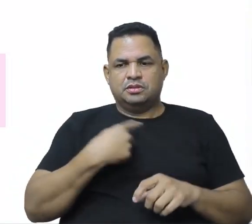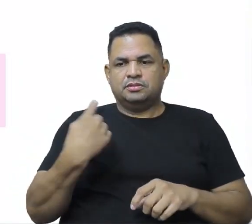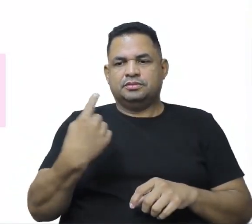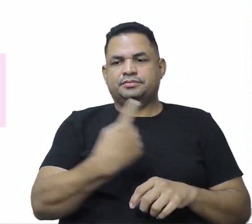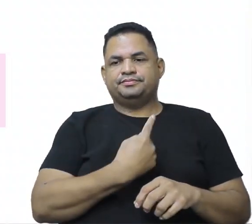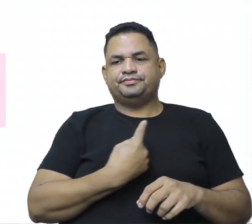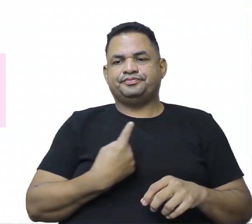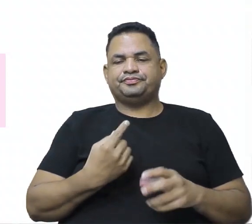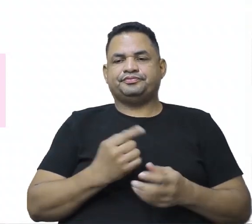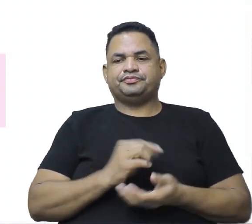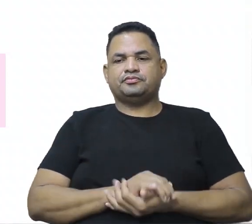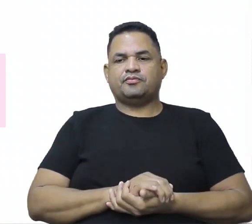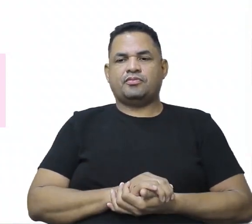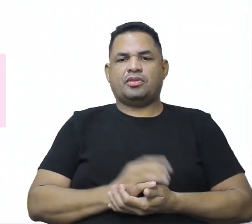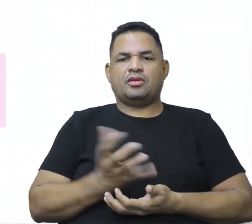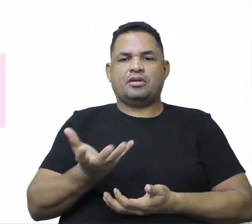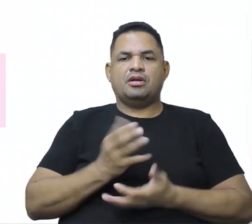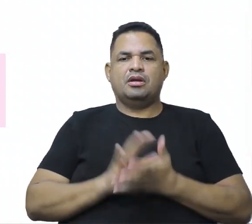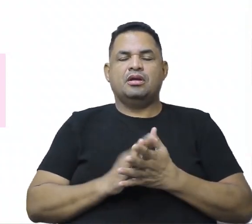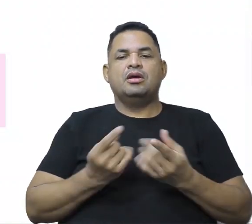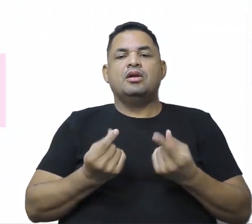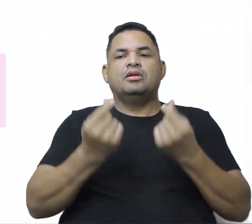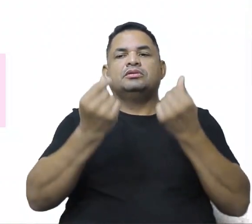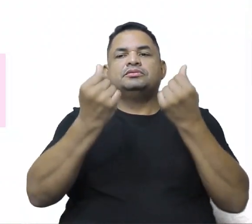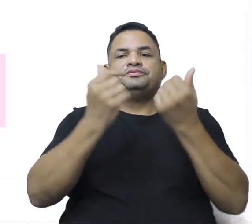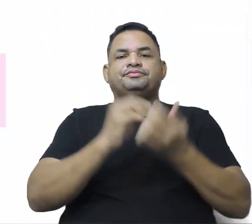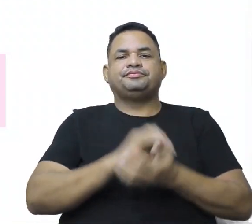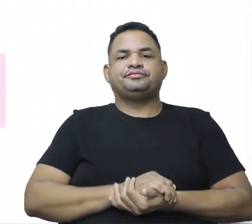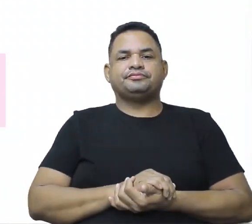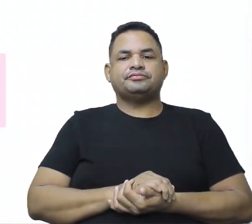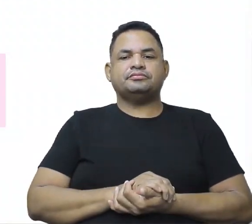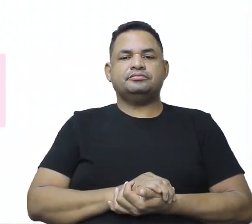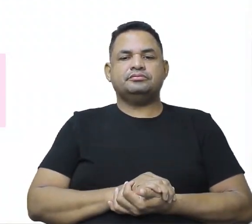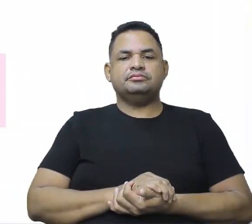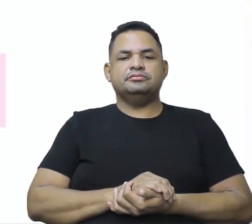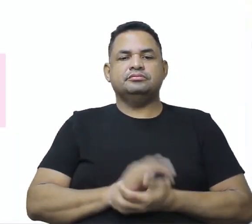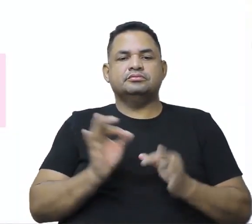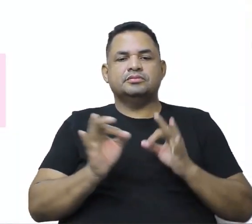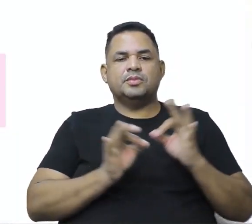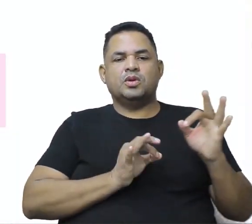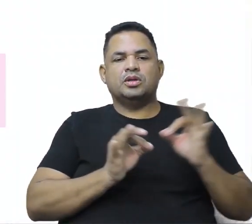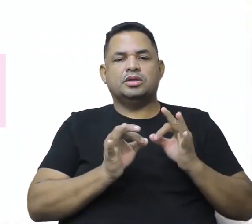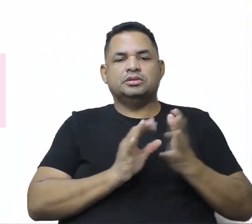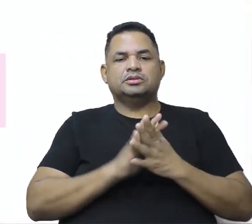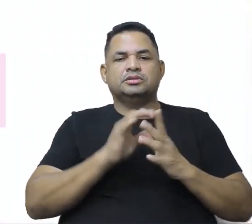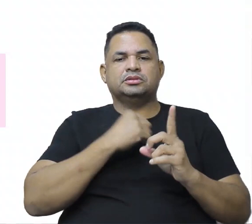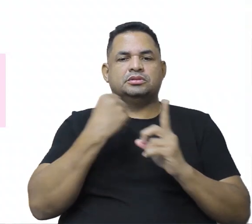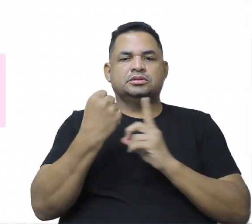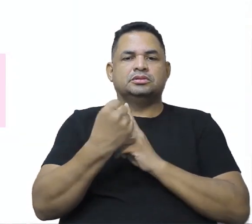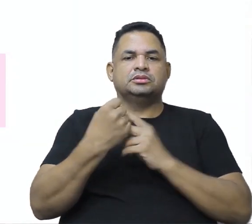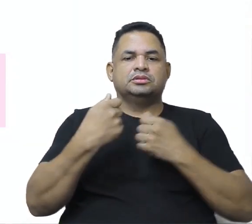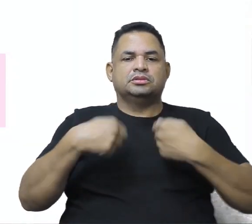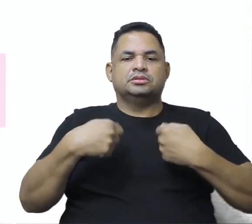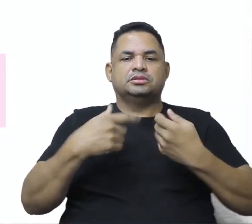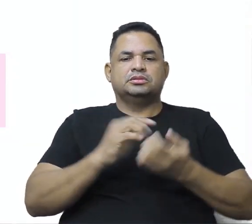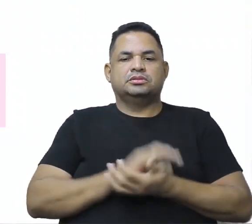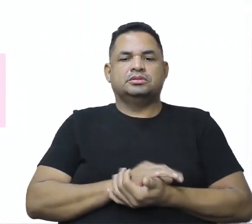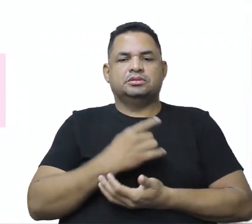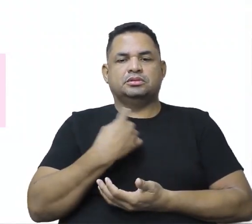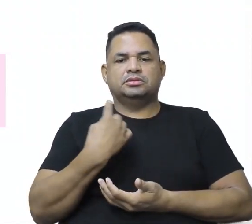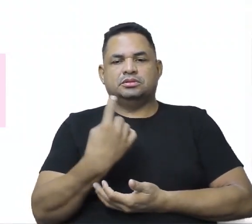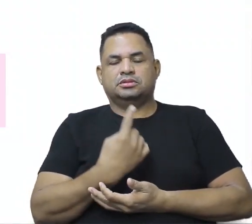quer lucrar, que a todo momento cria essas necessidades em nós. Para quê? Para a gente